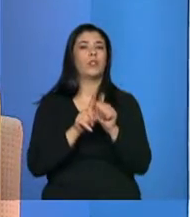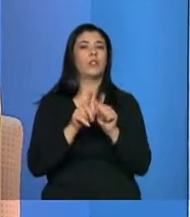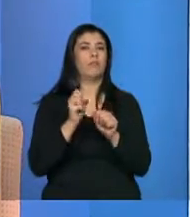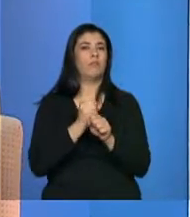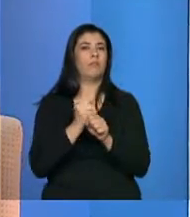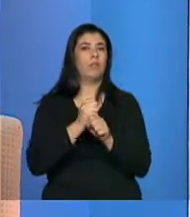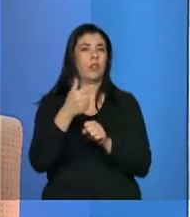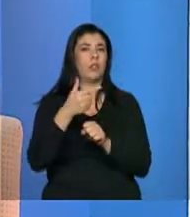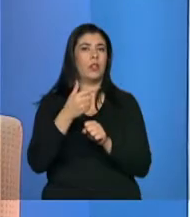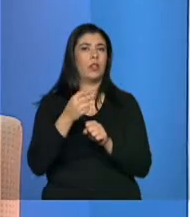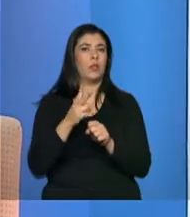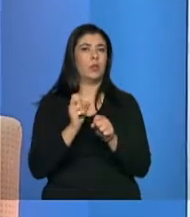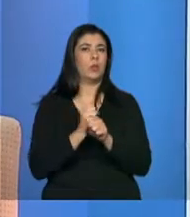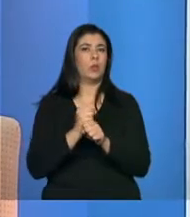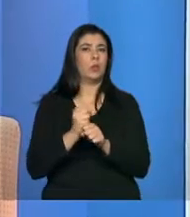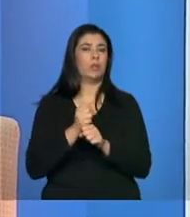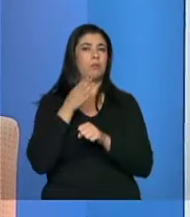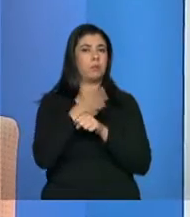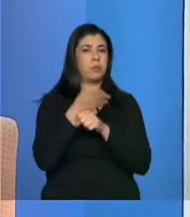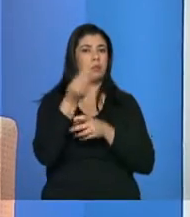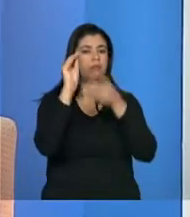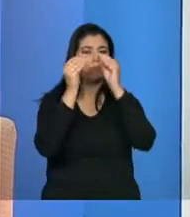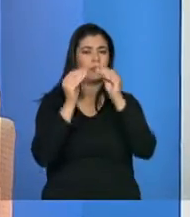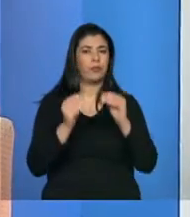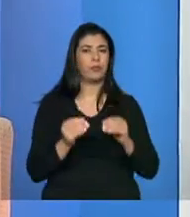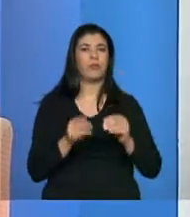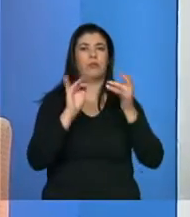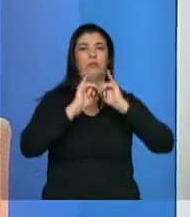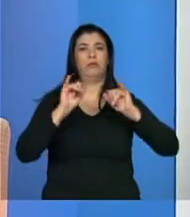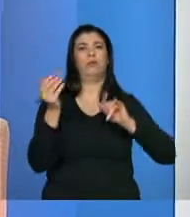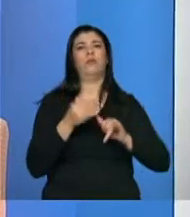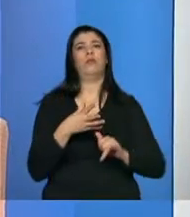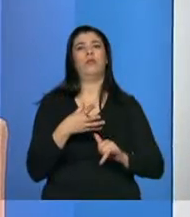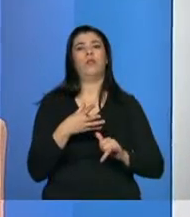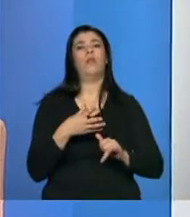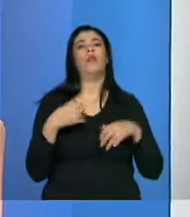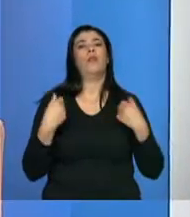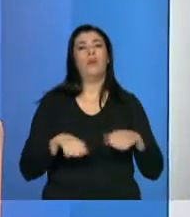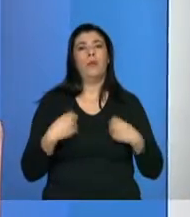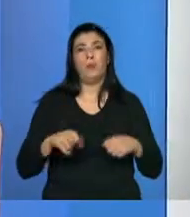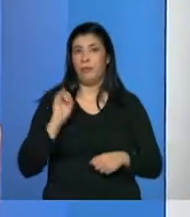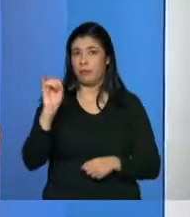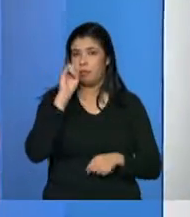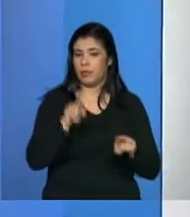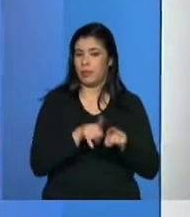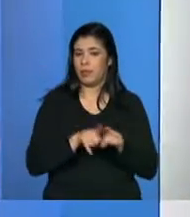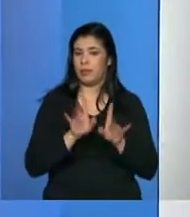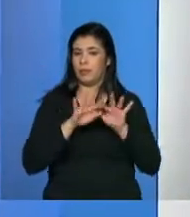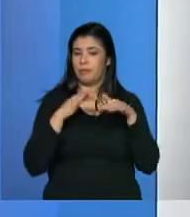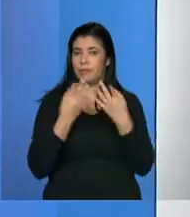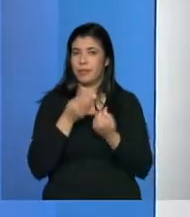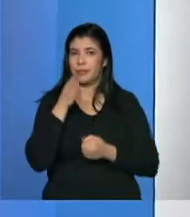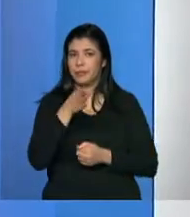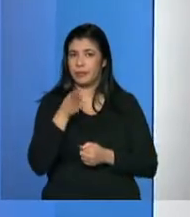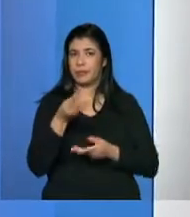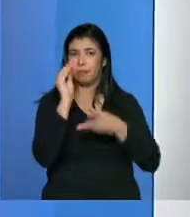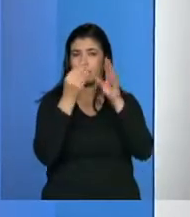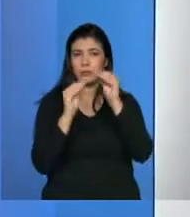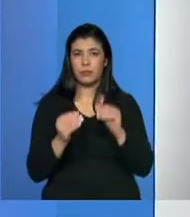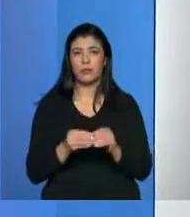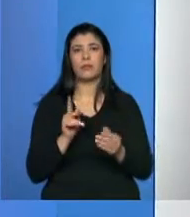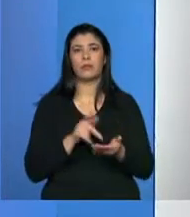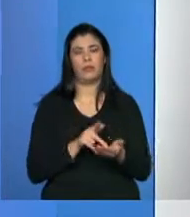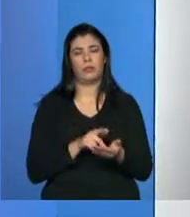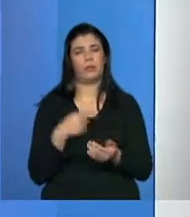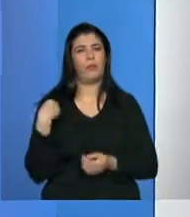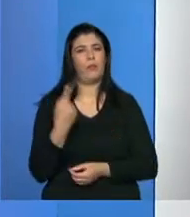antes desse prazo, qualquer mudança substantiva da família é importante ir lá, ela também precisa ir lá atualizar. E